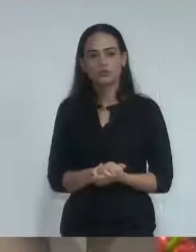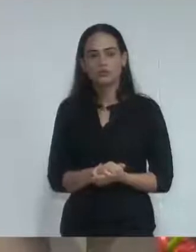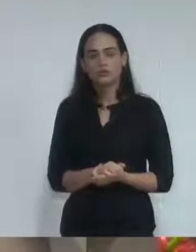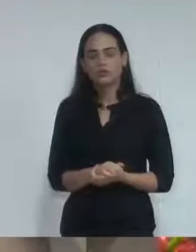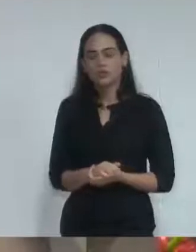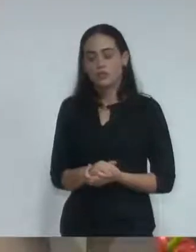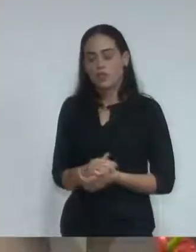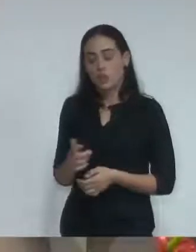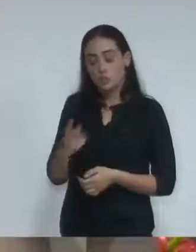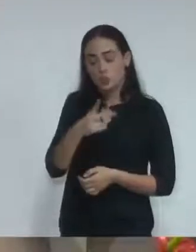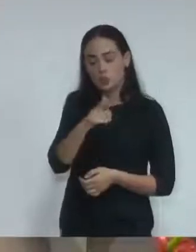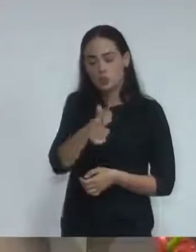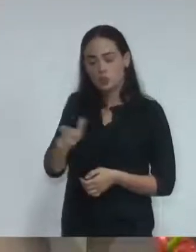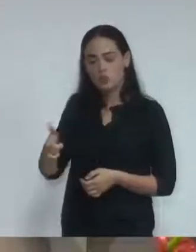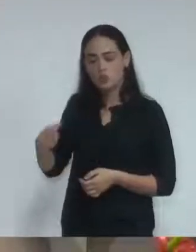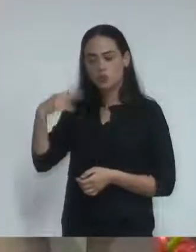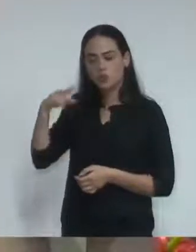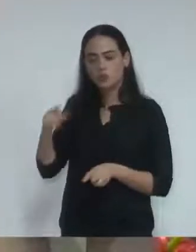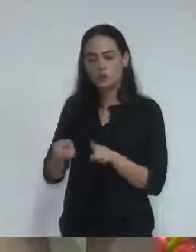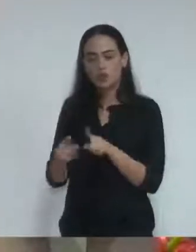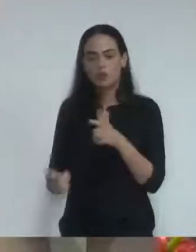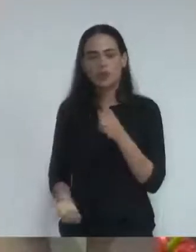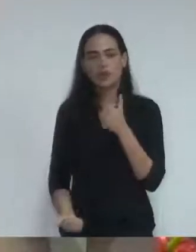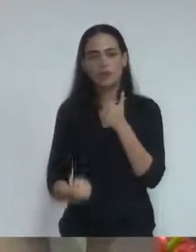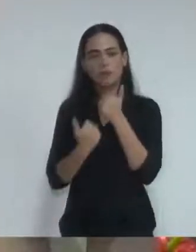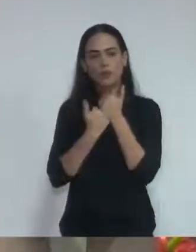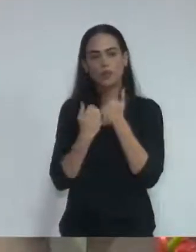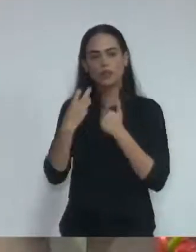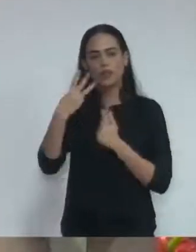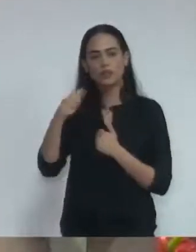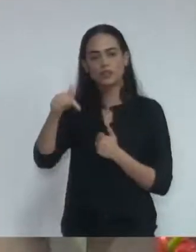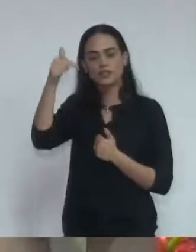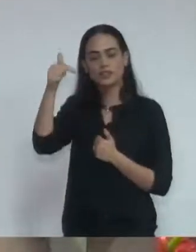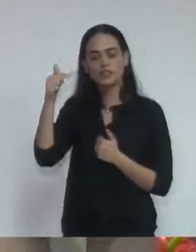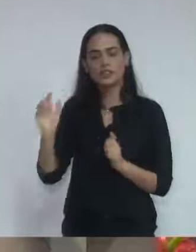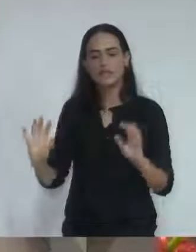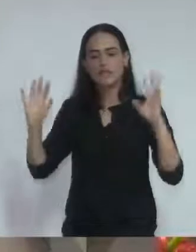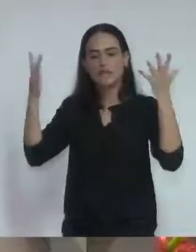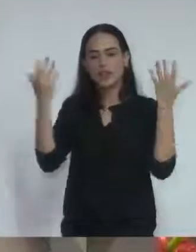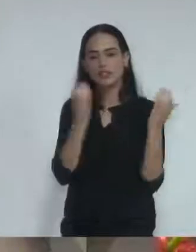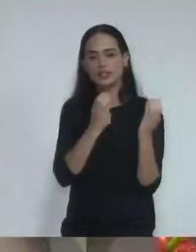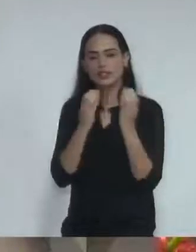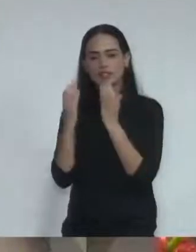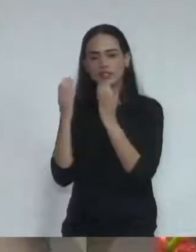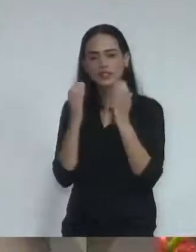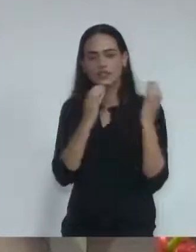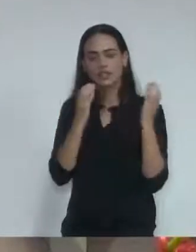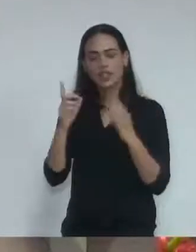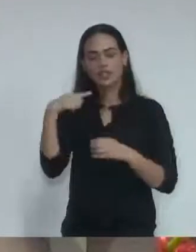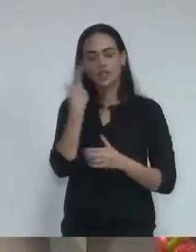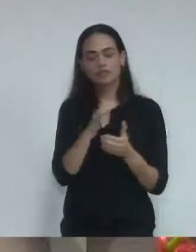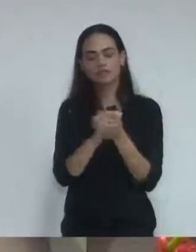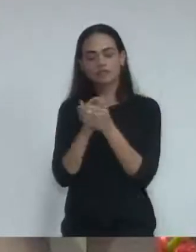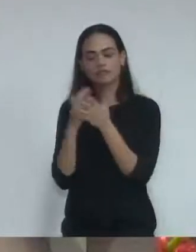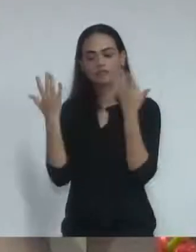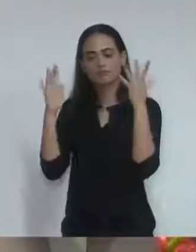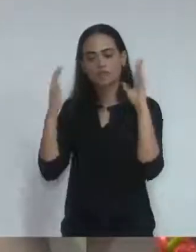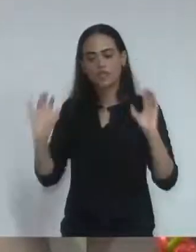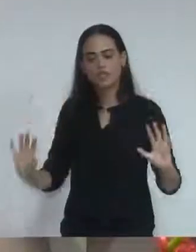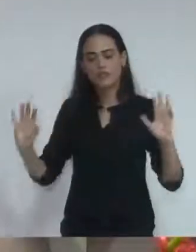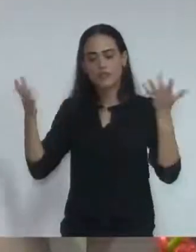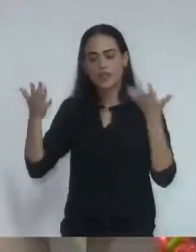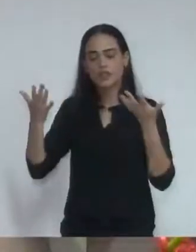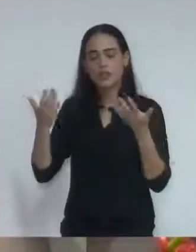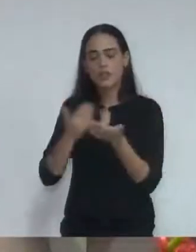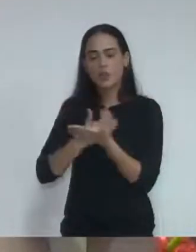demais vereadores, acerca da 13ª Festa do Milho, em que nós estamos aqui nos congratulando com essa brilhante festa. Essa festa nasceu